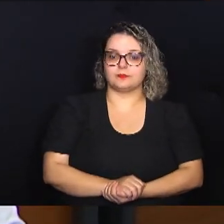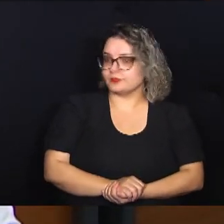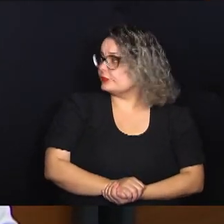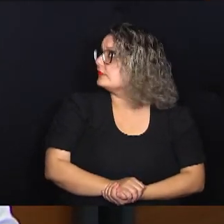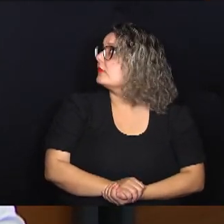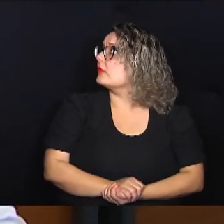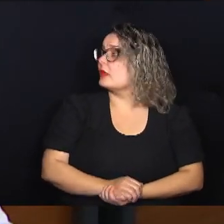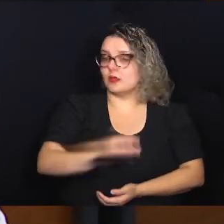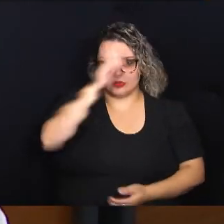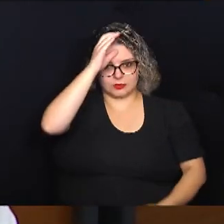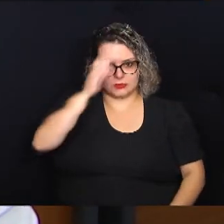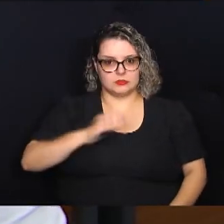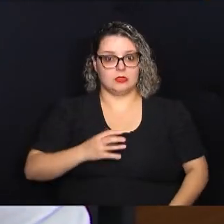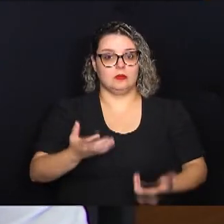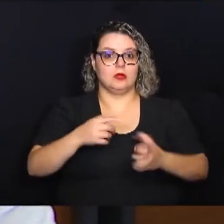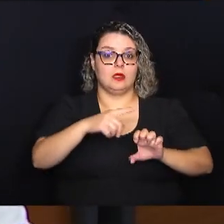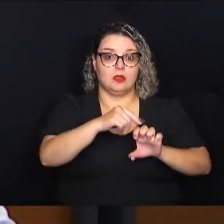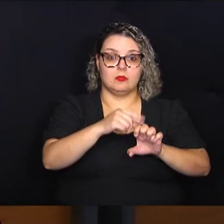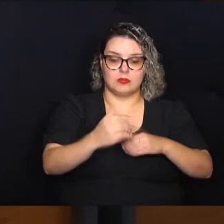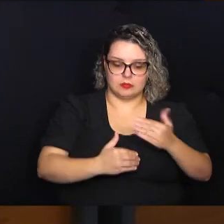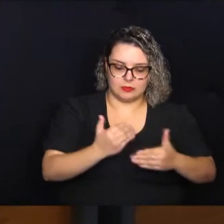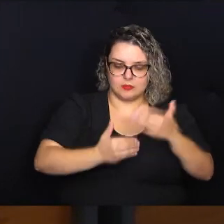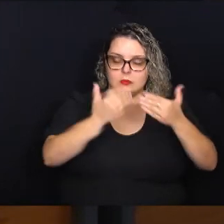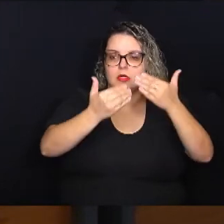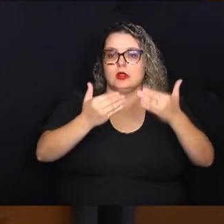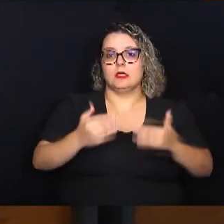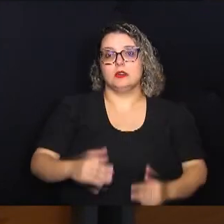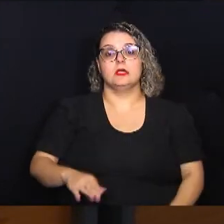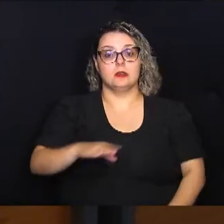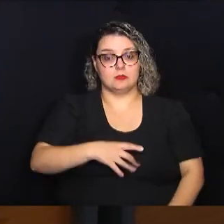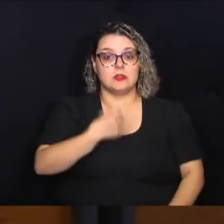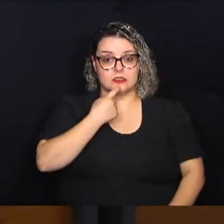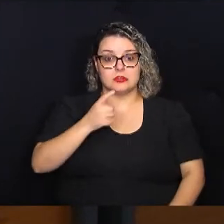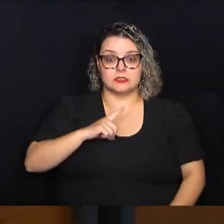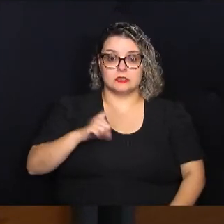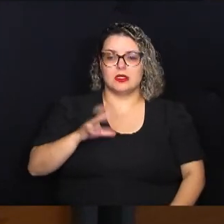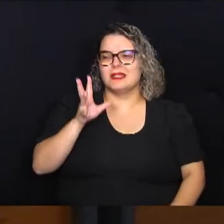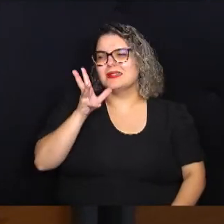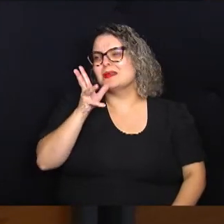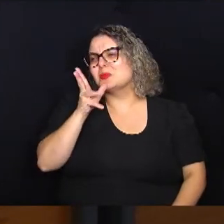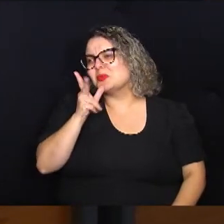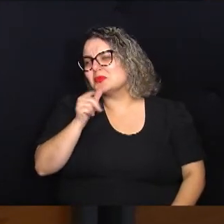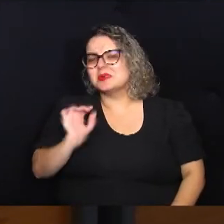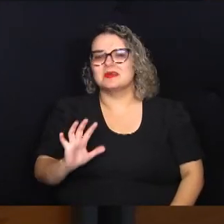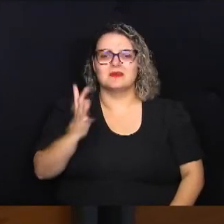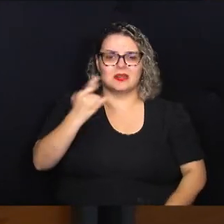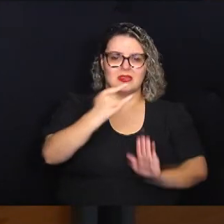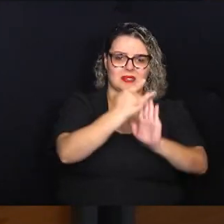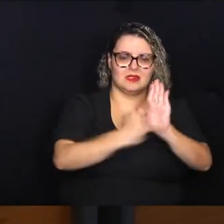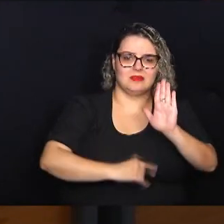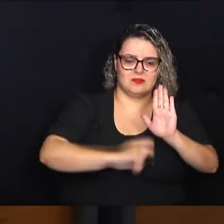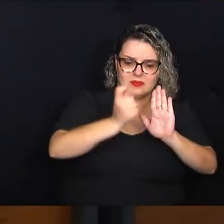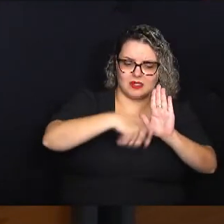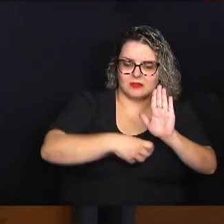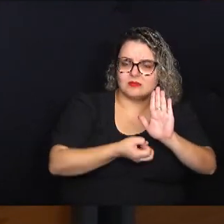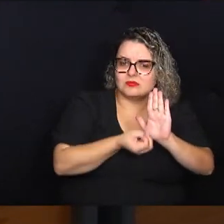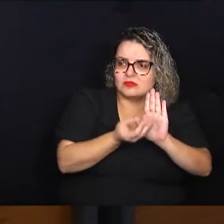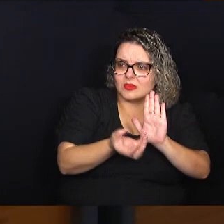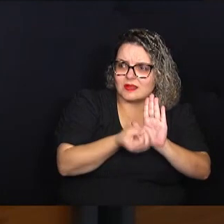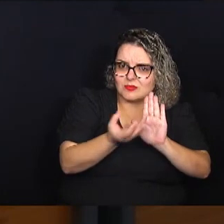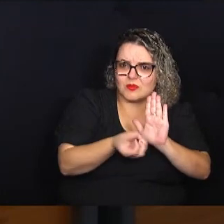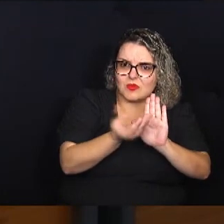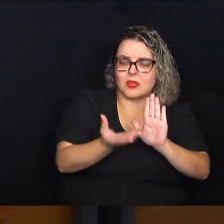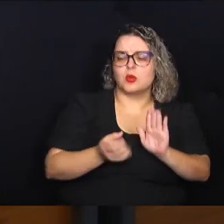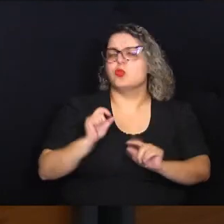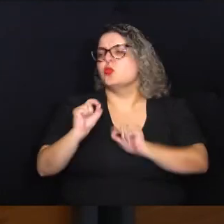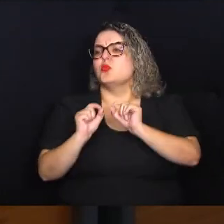empreender, a gente sabe que Campinas tem essa vocação para o empreendedorismo, demorava muito para sair a ficha de informação do que ele